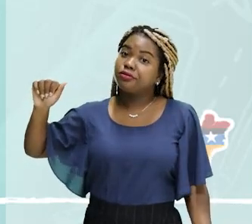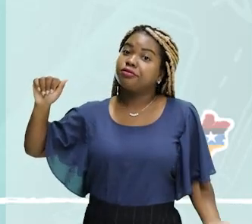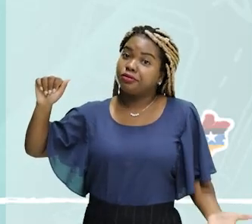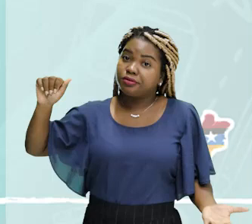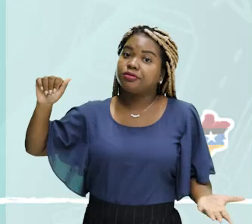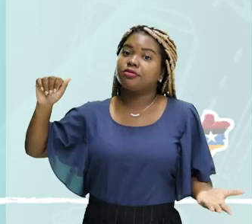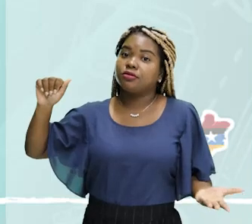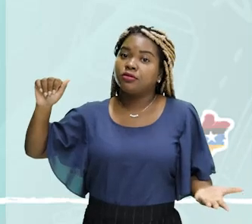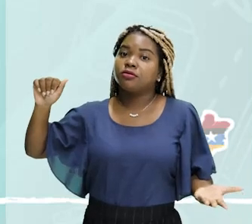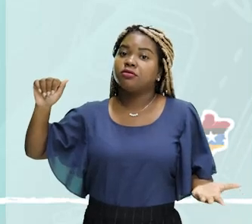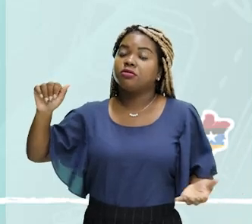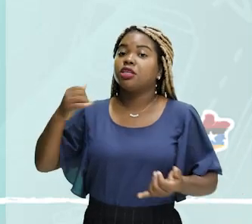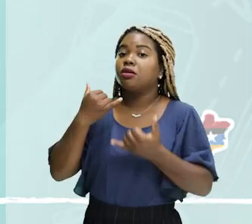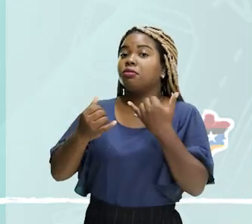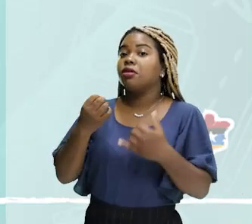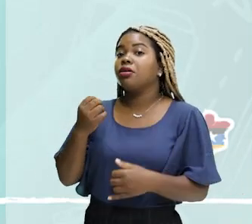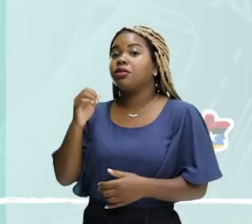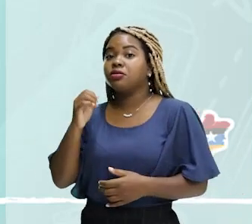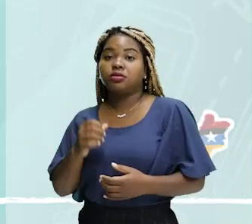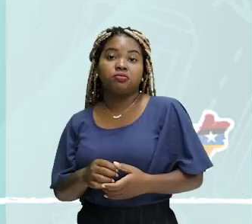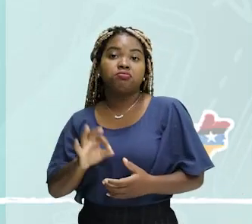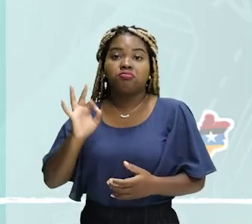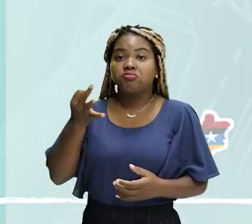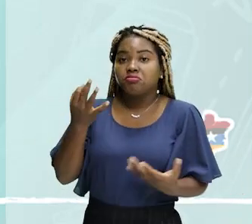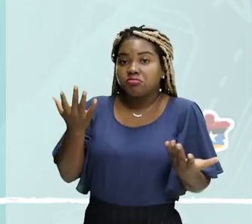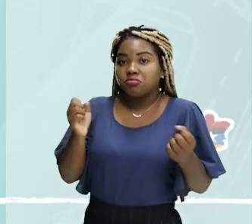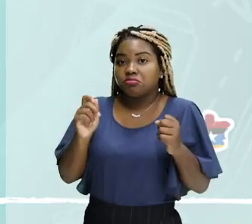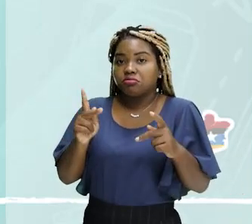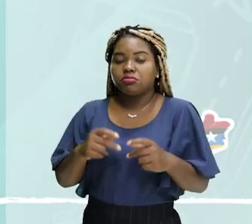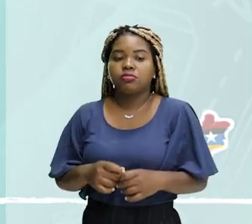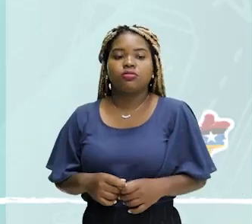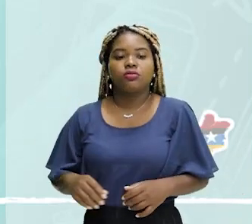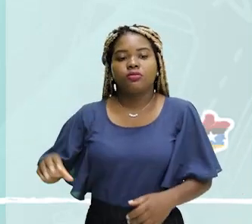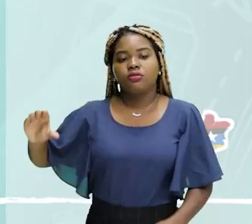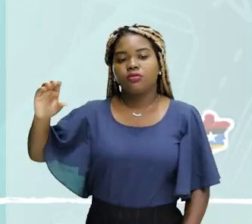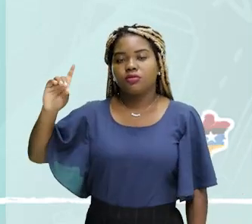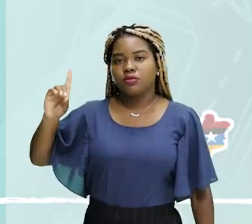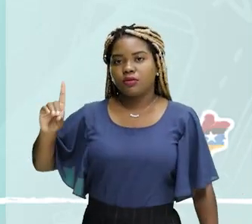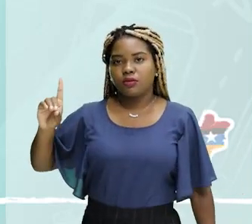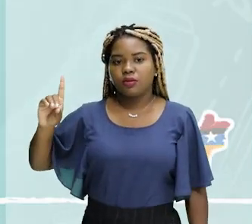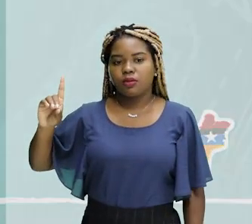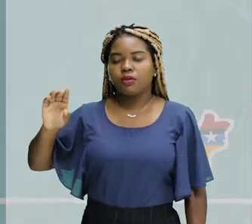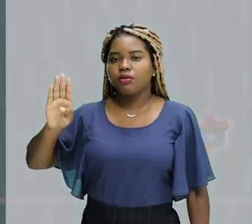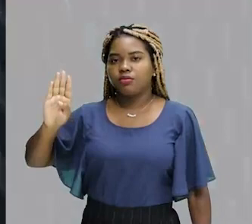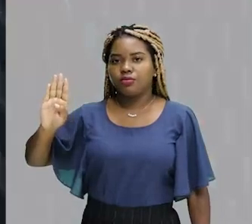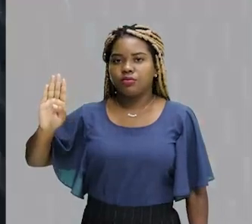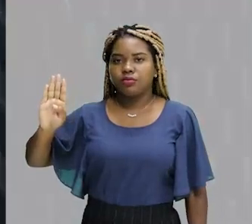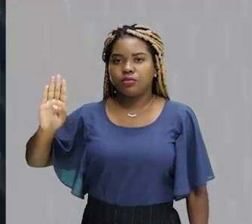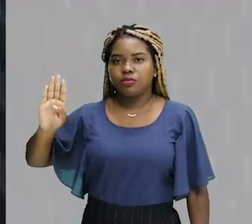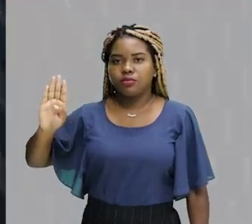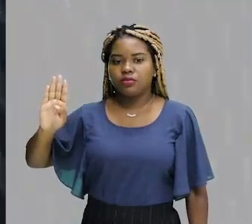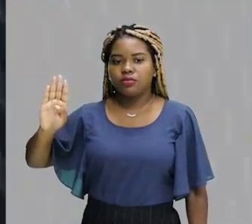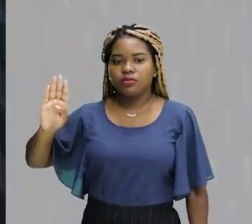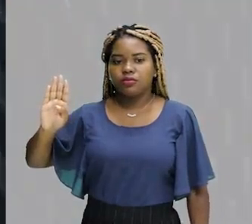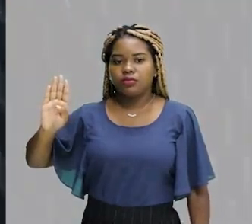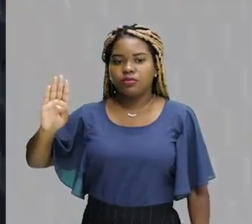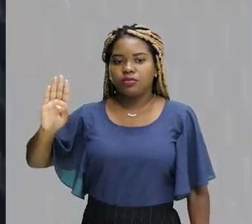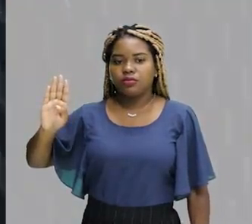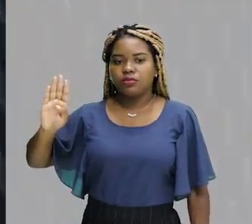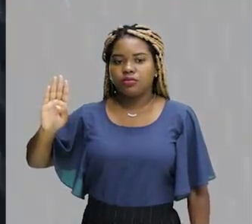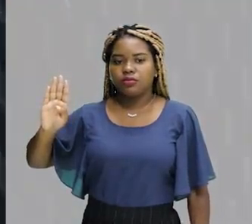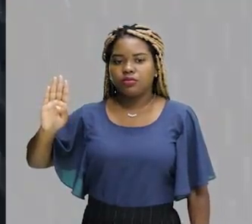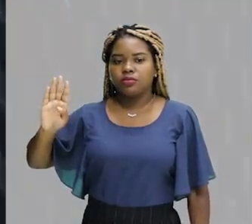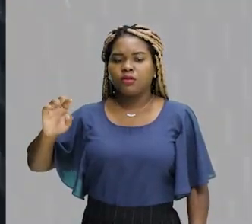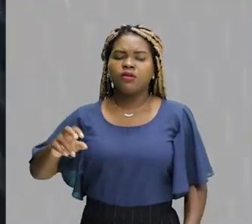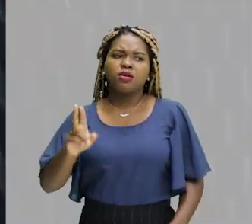proposta muito interessante. Letra B. Devido à utilização da palavra estética nas clínicas. Não. Não é porque se utiliza estética